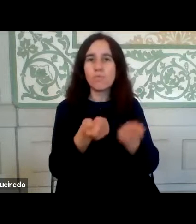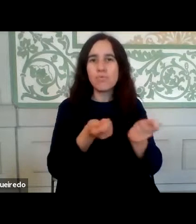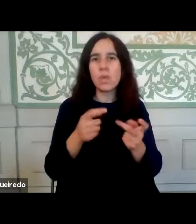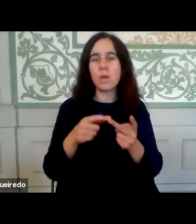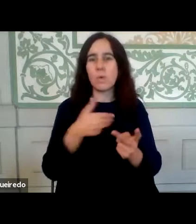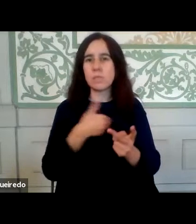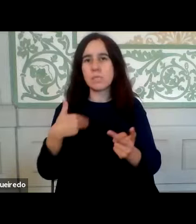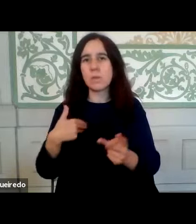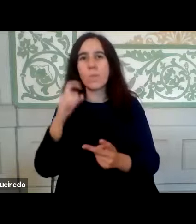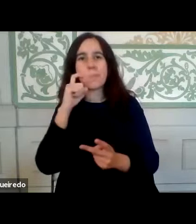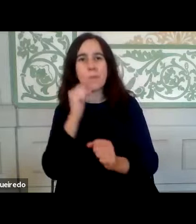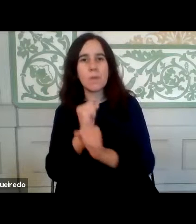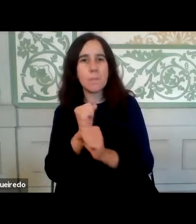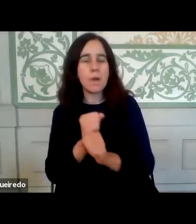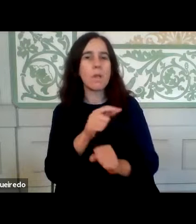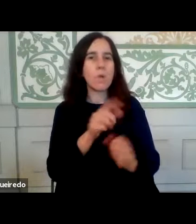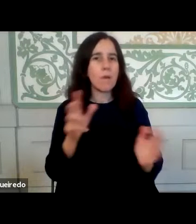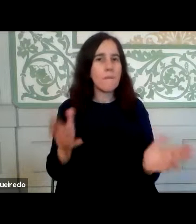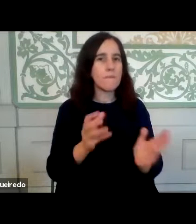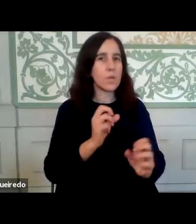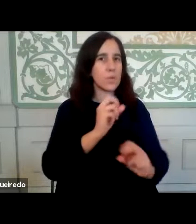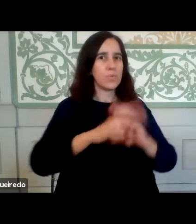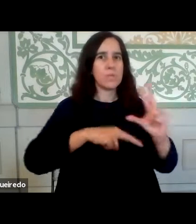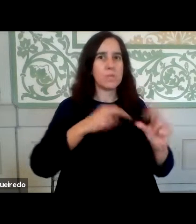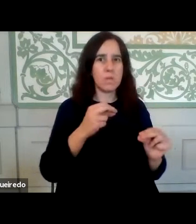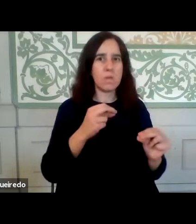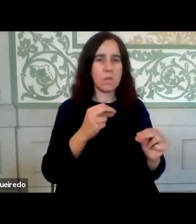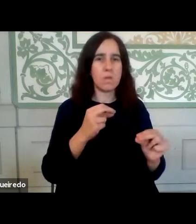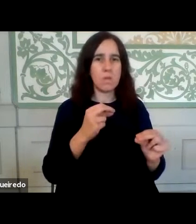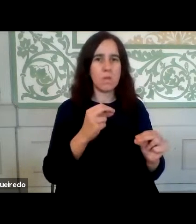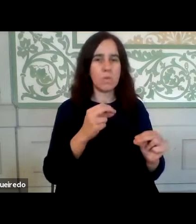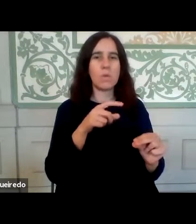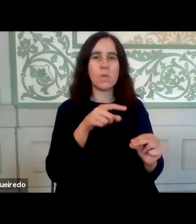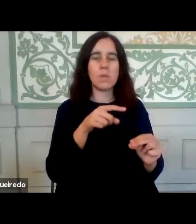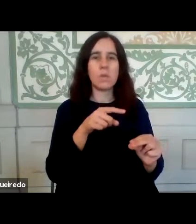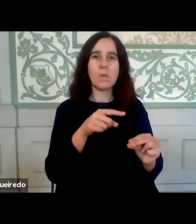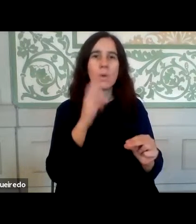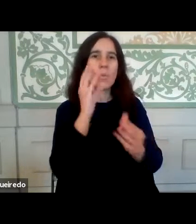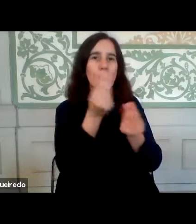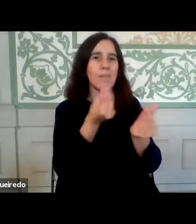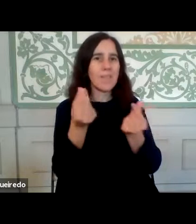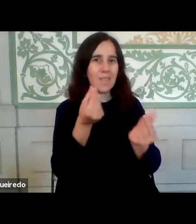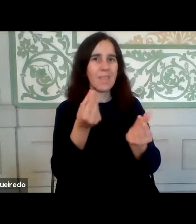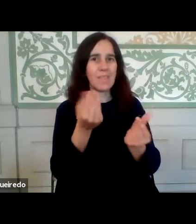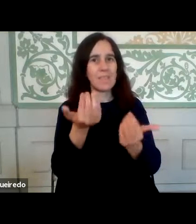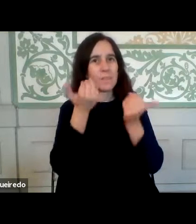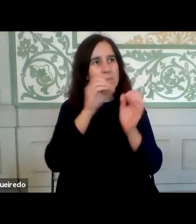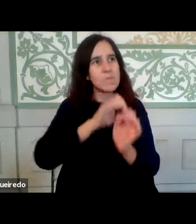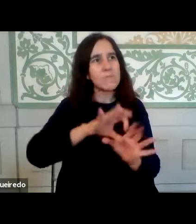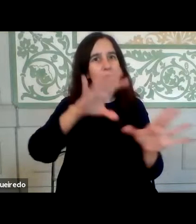e segurança no trabalho, a promoção da inovação e da qualidade e difusão da informação